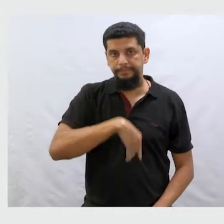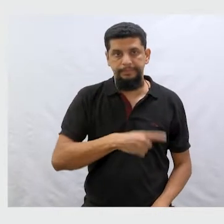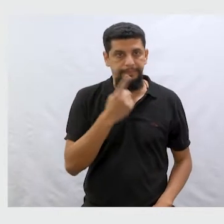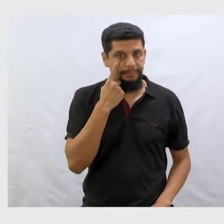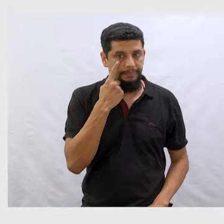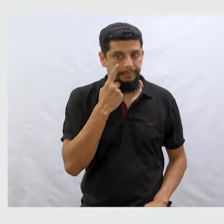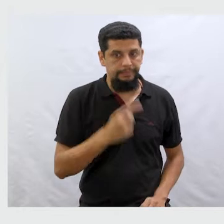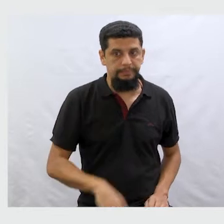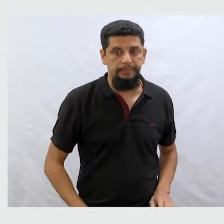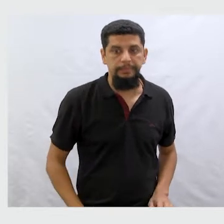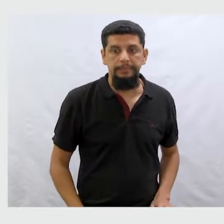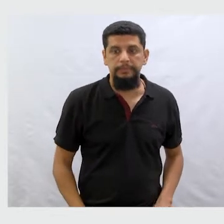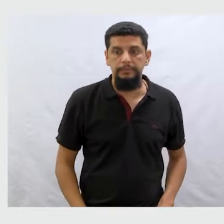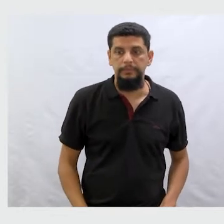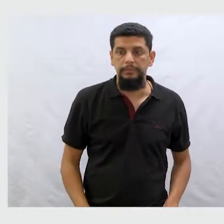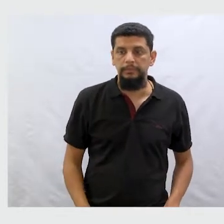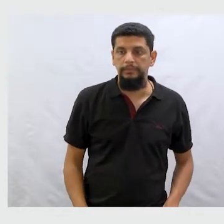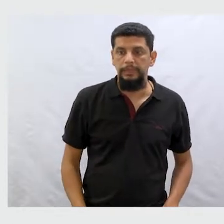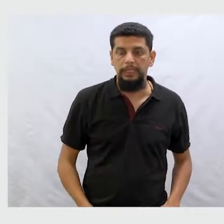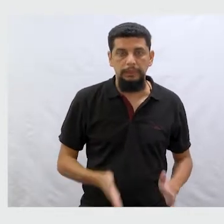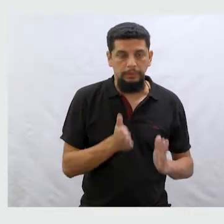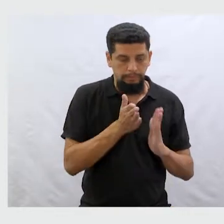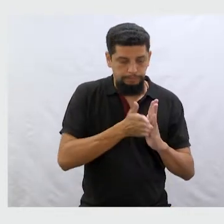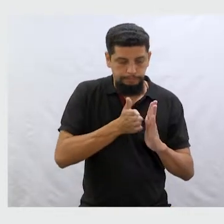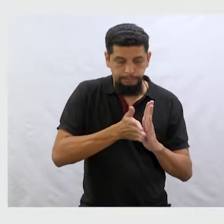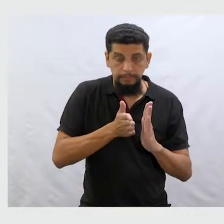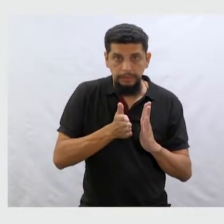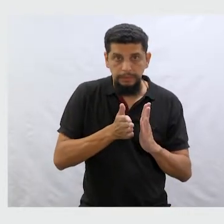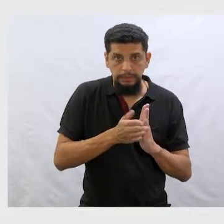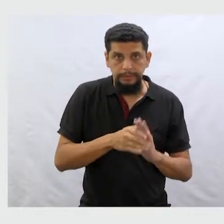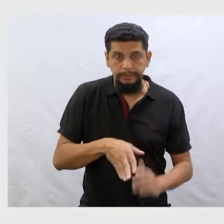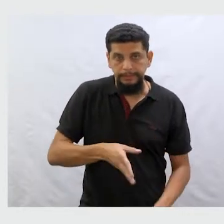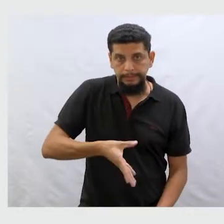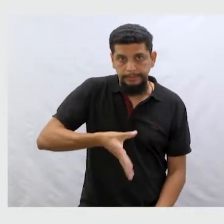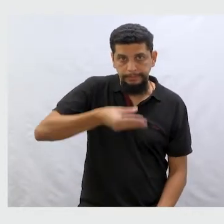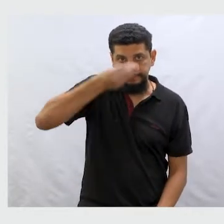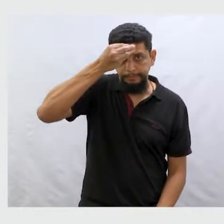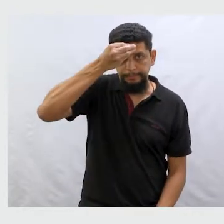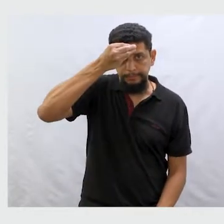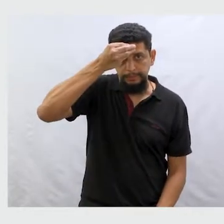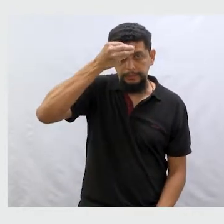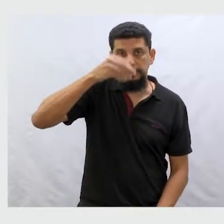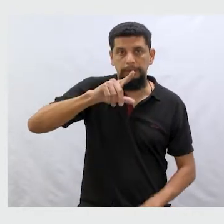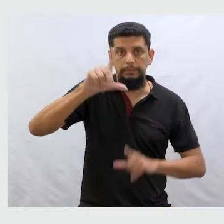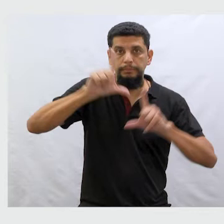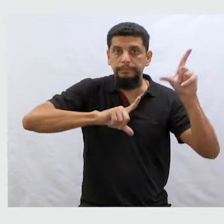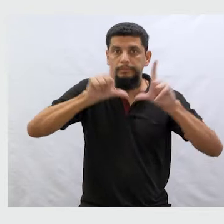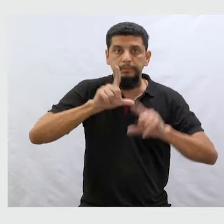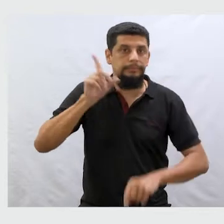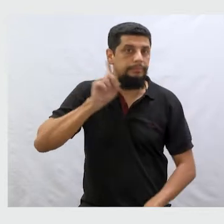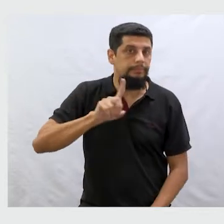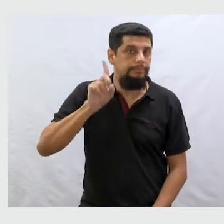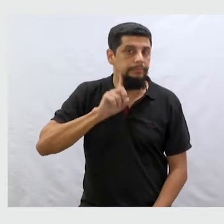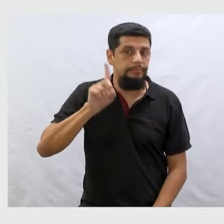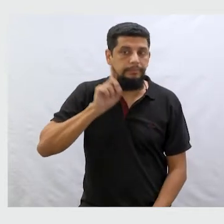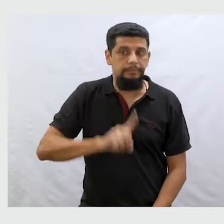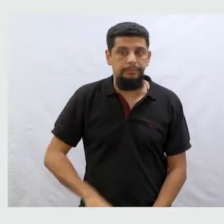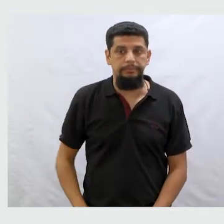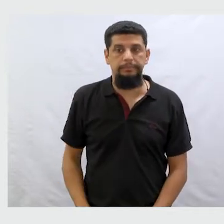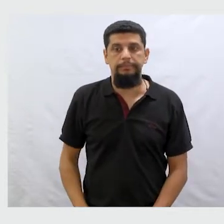lá. A série de coprodução brasileira foi inspirada no programa infantil americano Sesame